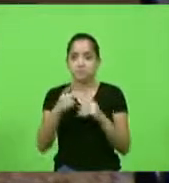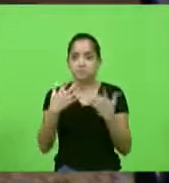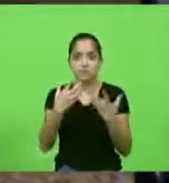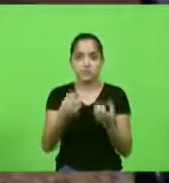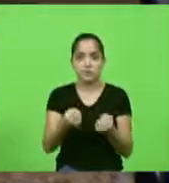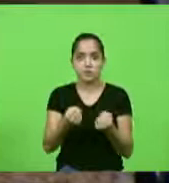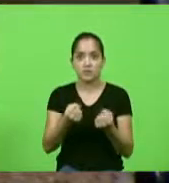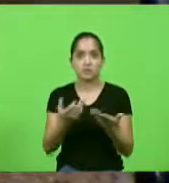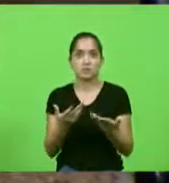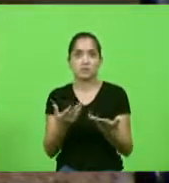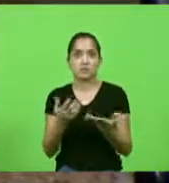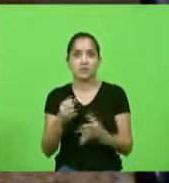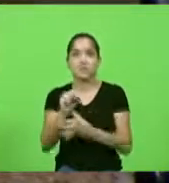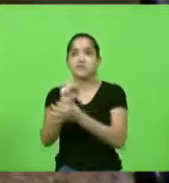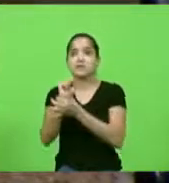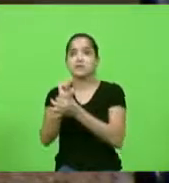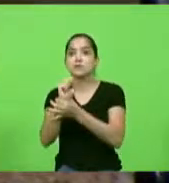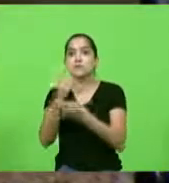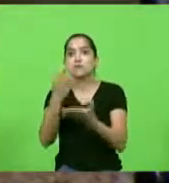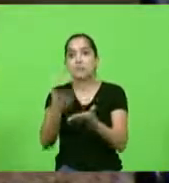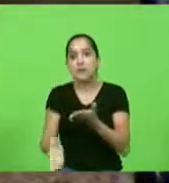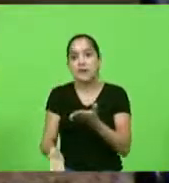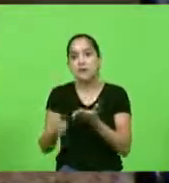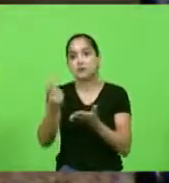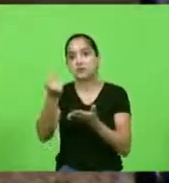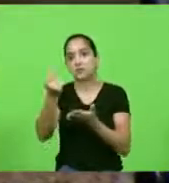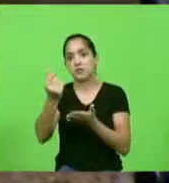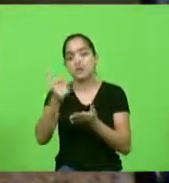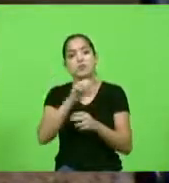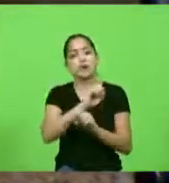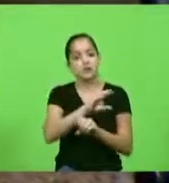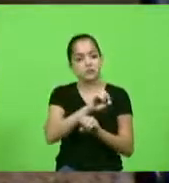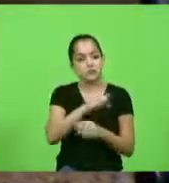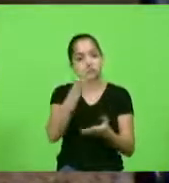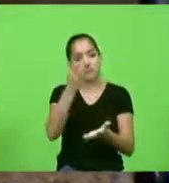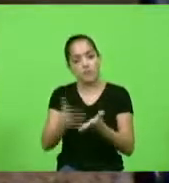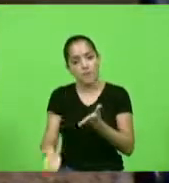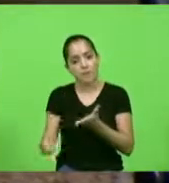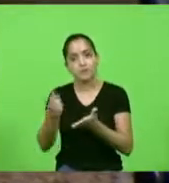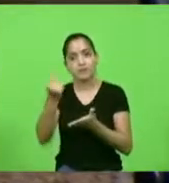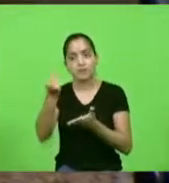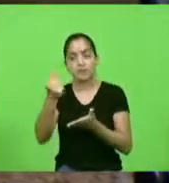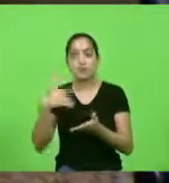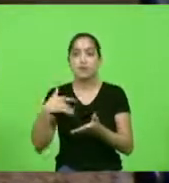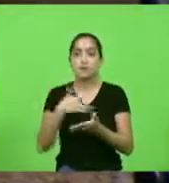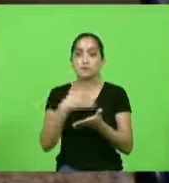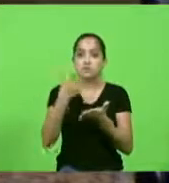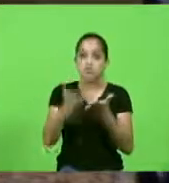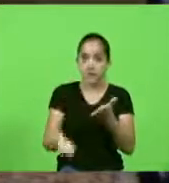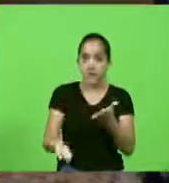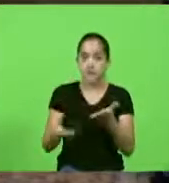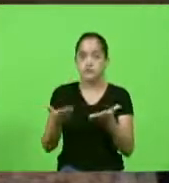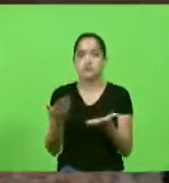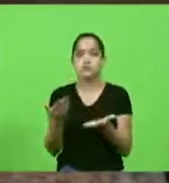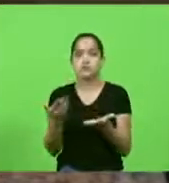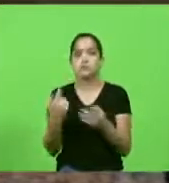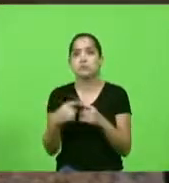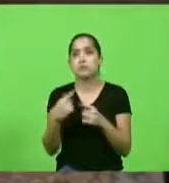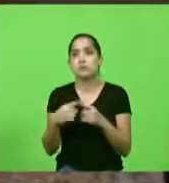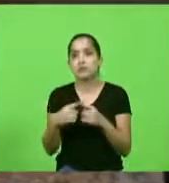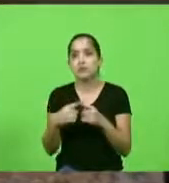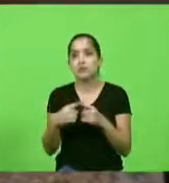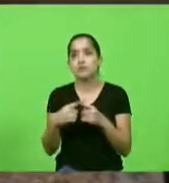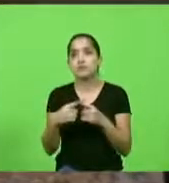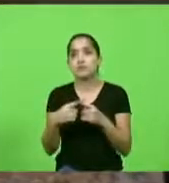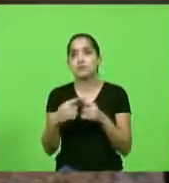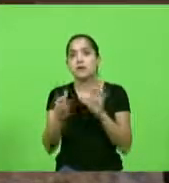está perdendo recurso nossa educação está perdendo recurso nossa saúde perde recurso porque nós temos dentro do